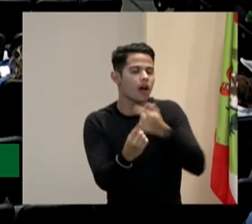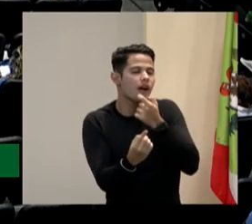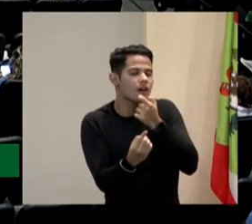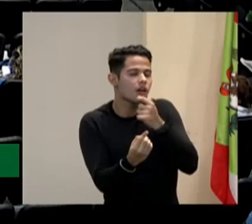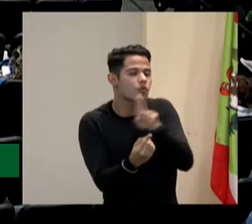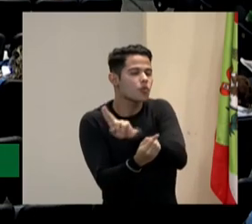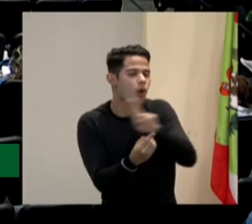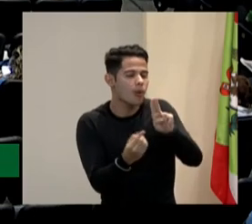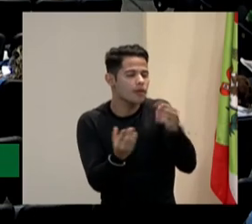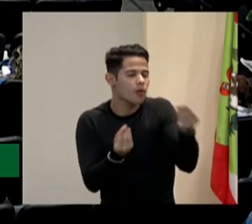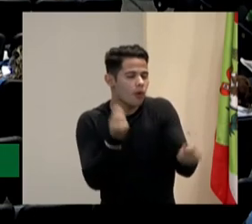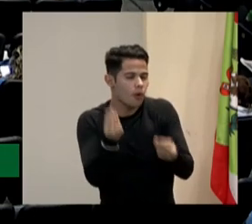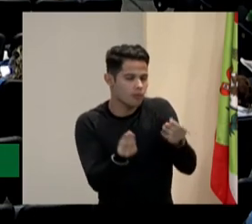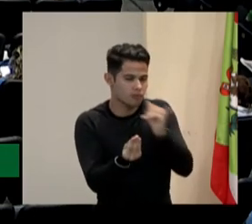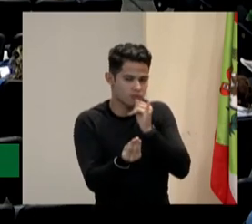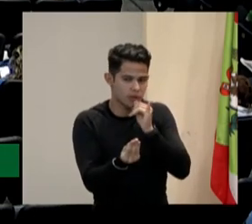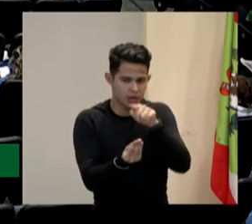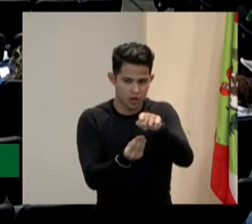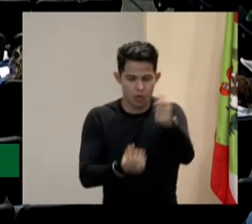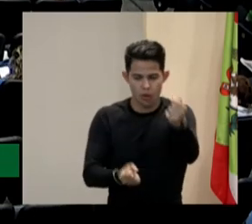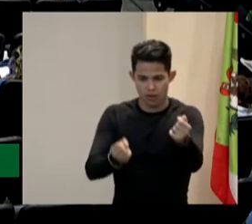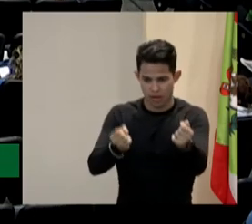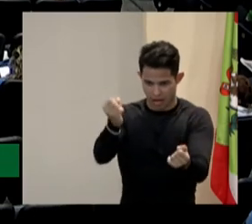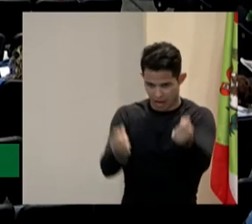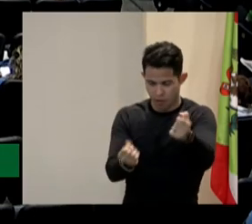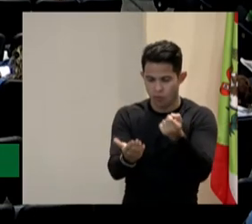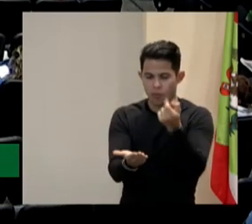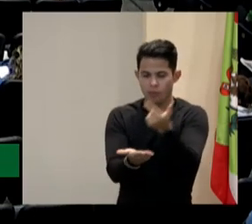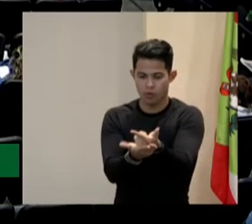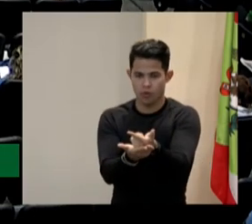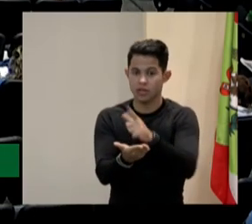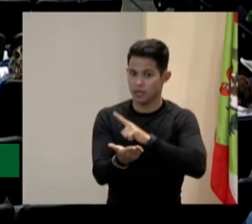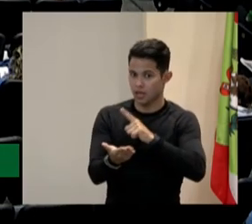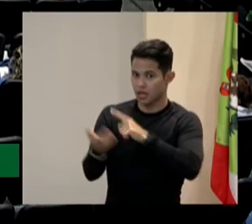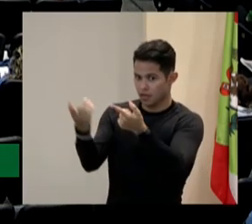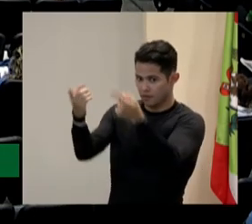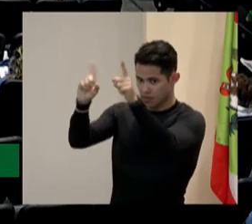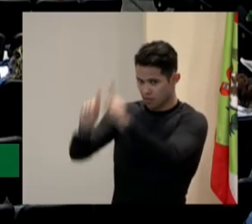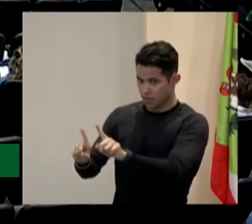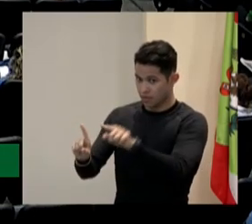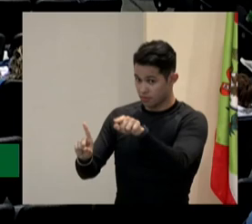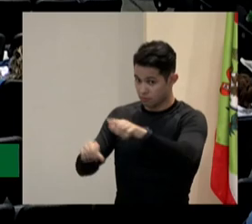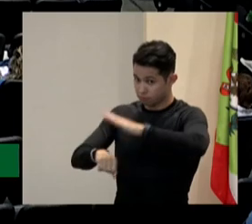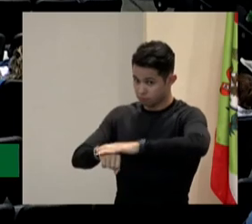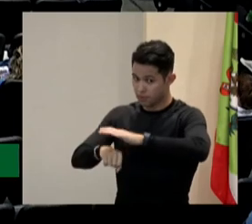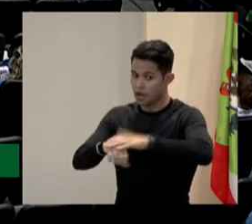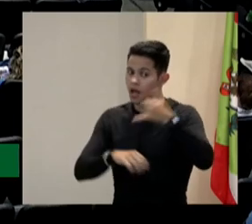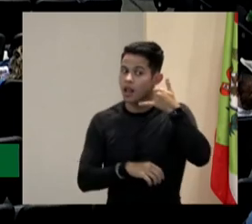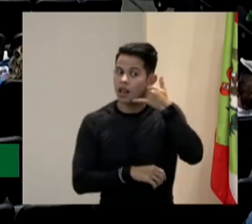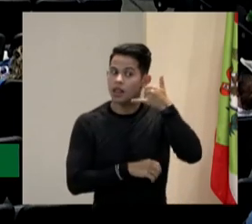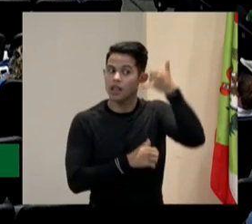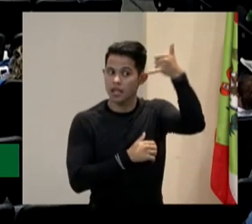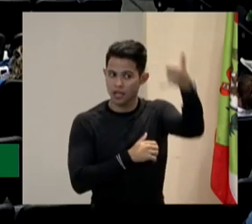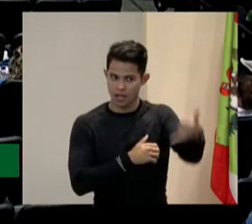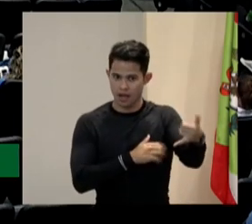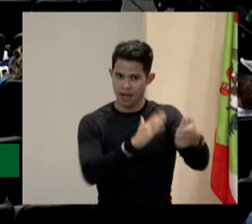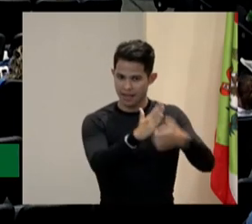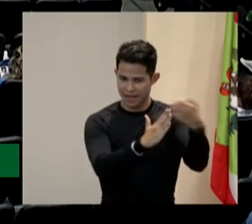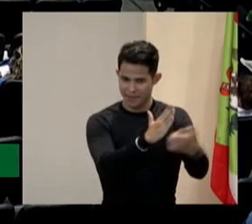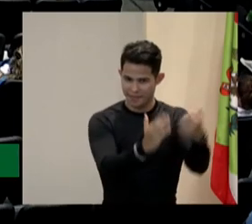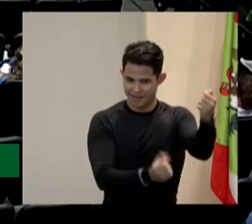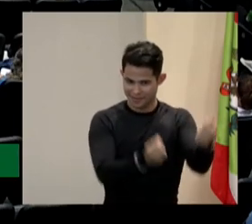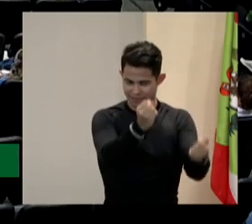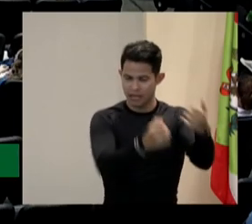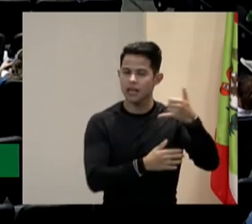carro e você é um deficiente, você na concessionária liga para um telefone lá que essa pessoa